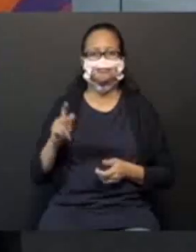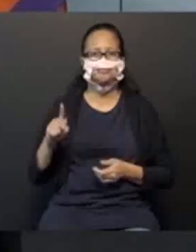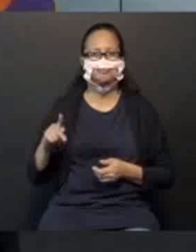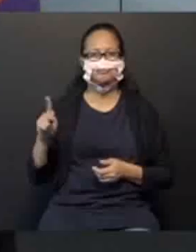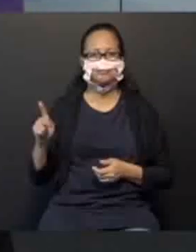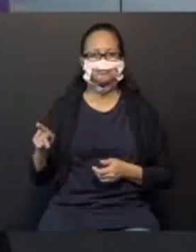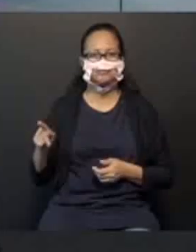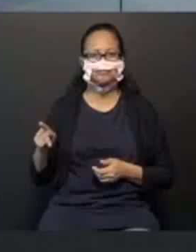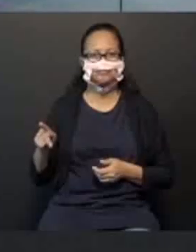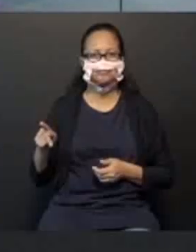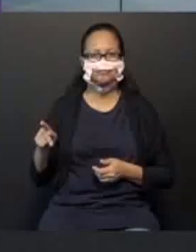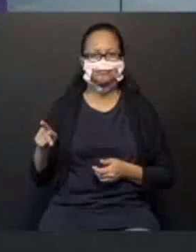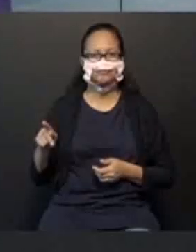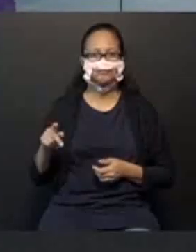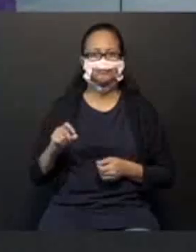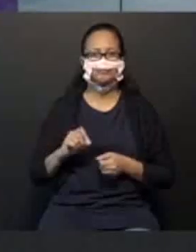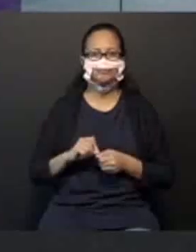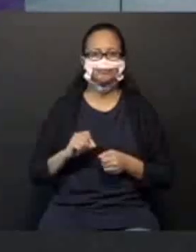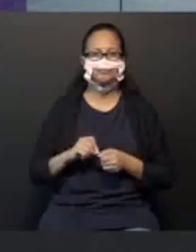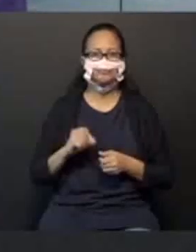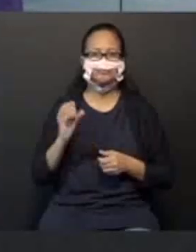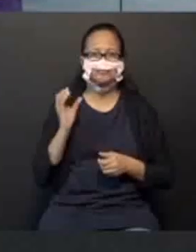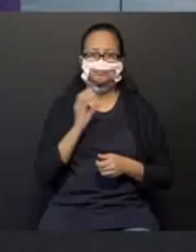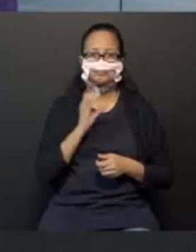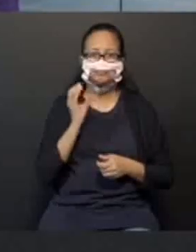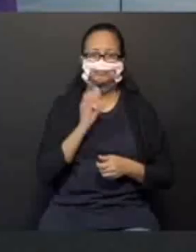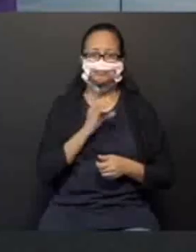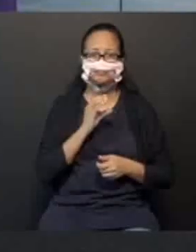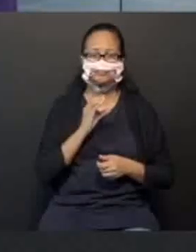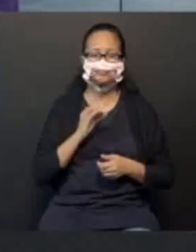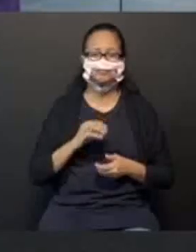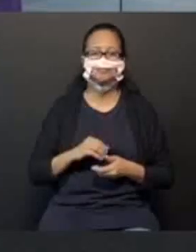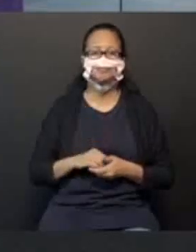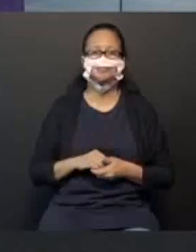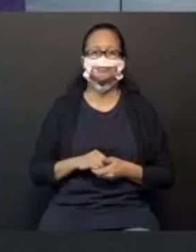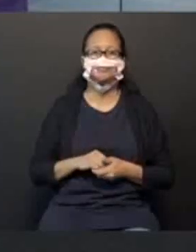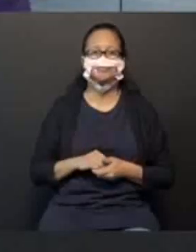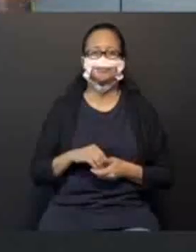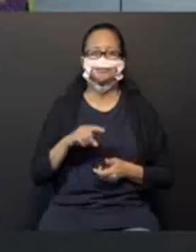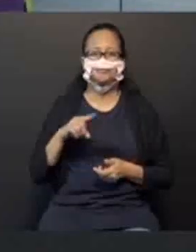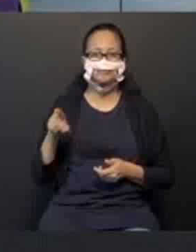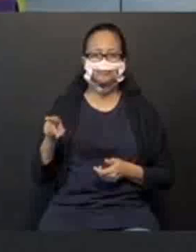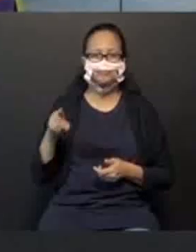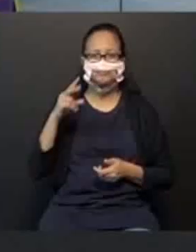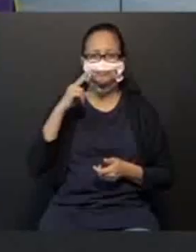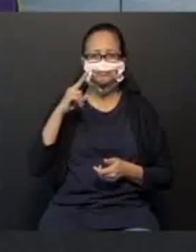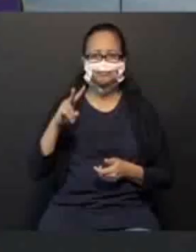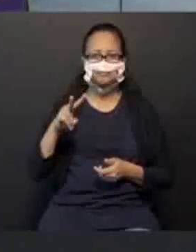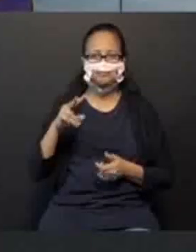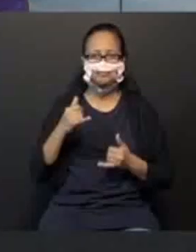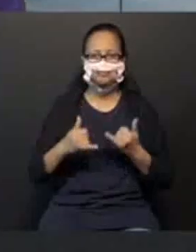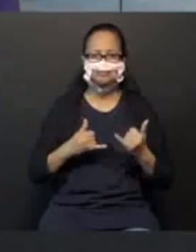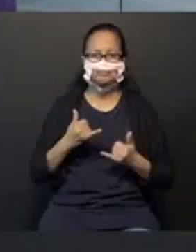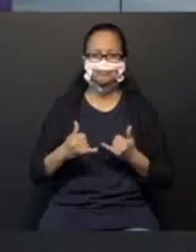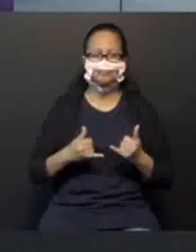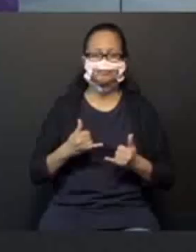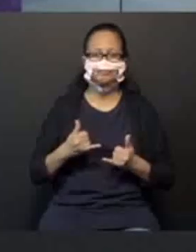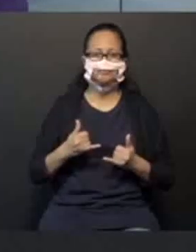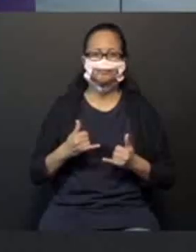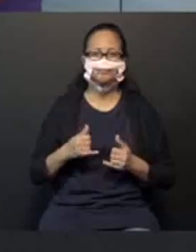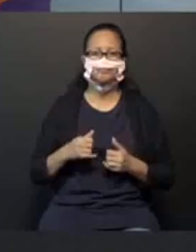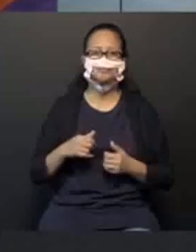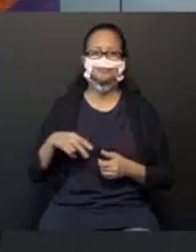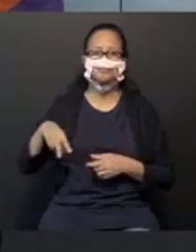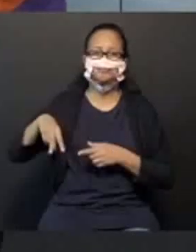vai fazer mais agilidade aí. Já deu para ver como é que a brincadeira. Então, lá. Direita e esquerda.